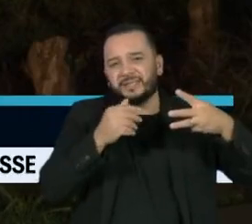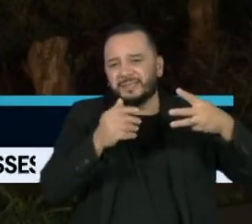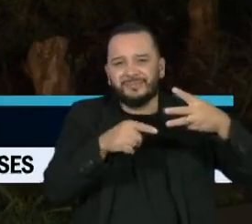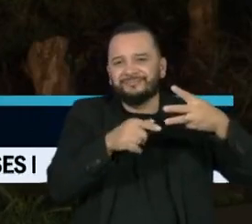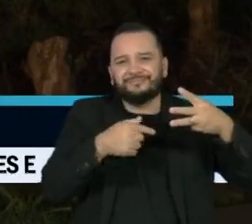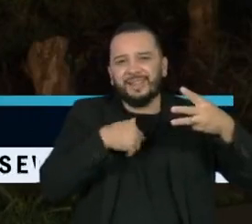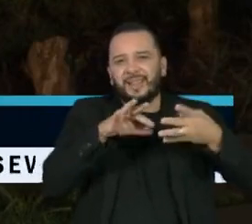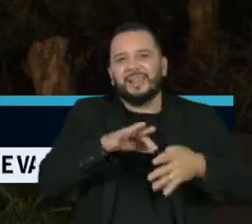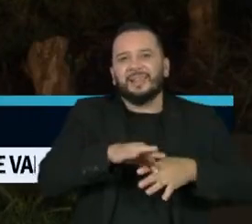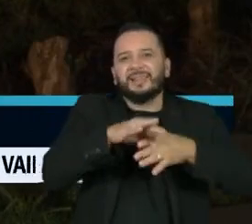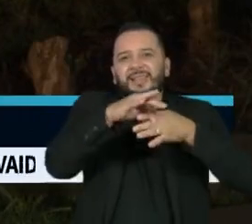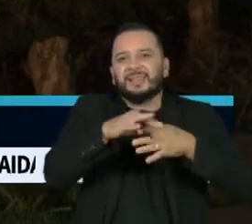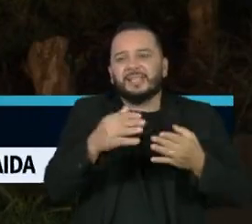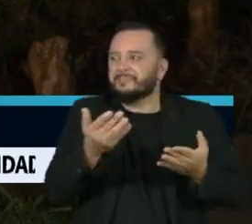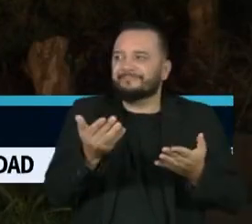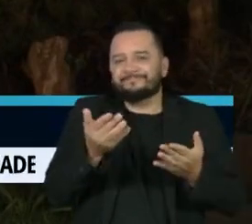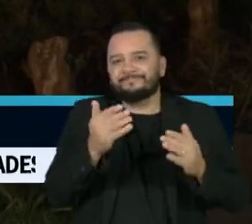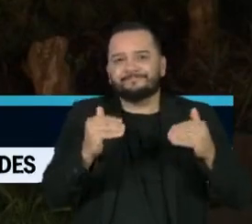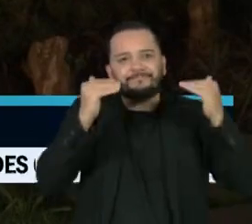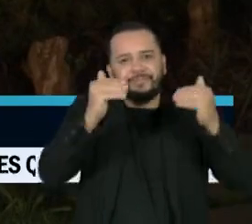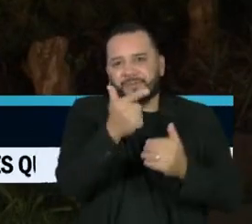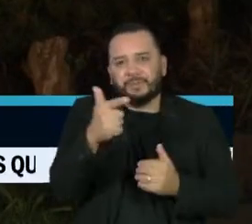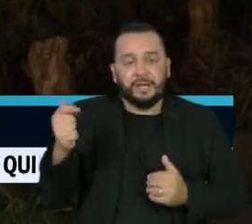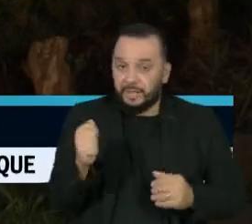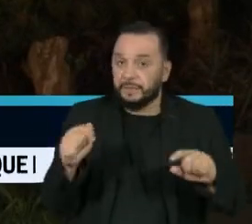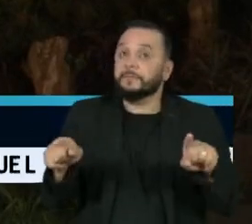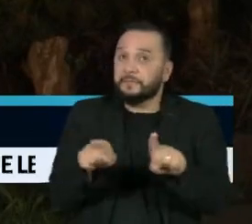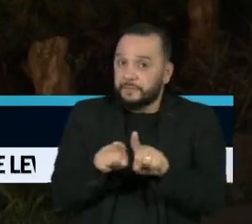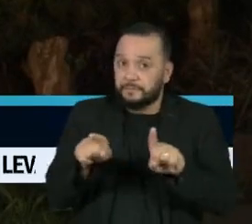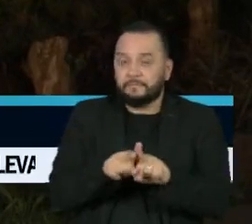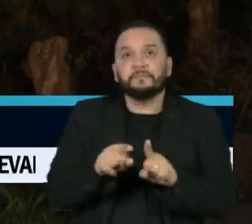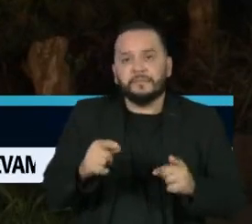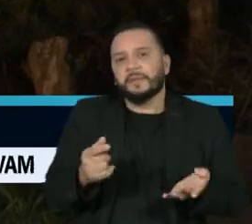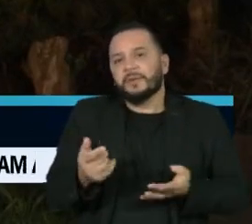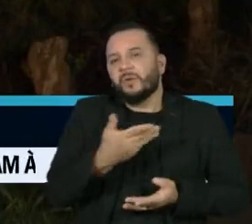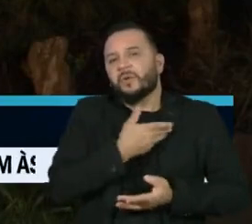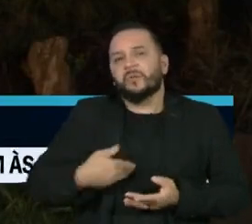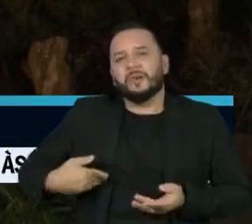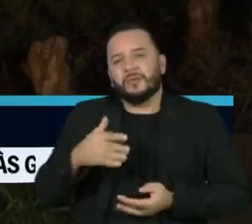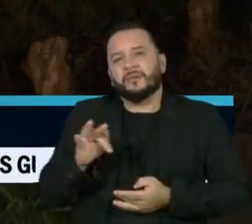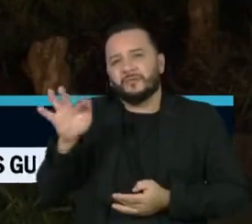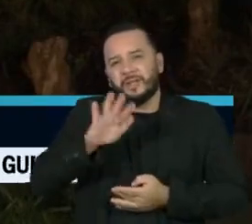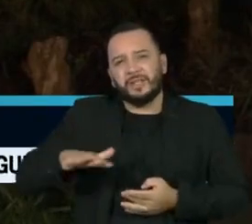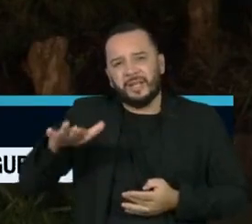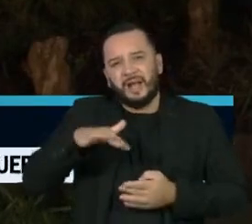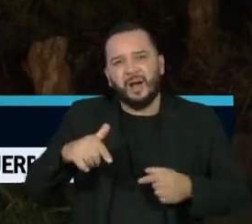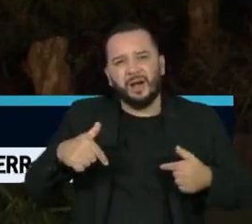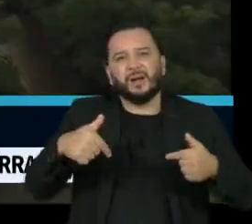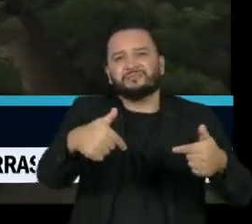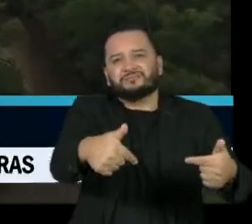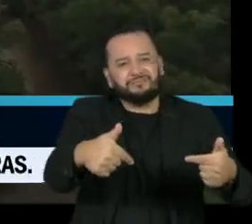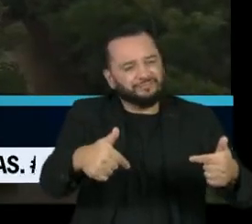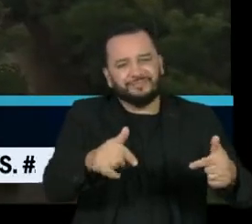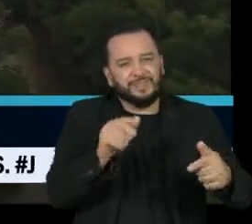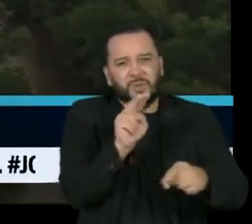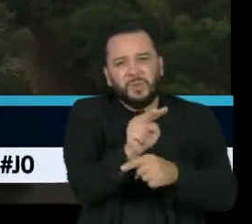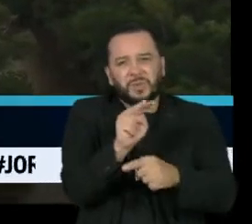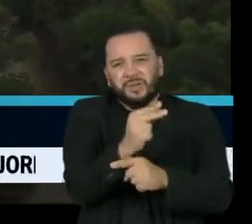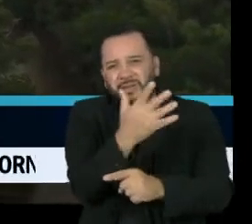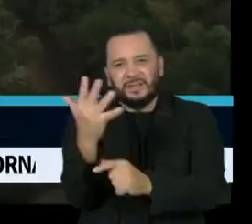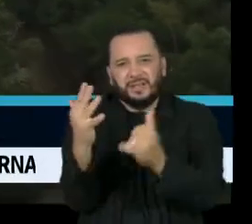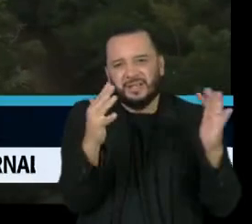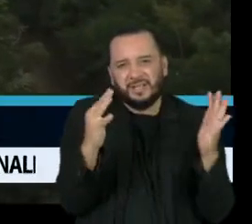articulação em defesa da floresta, em contraposição à omissão do governo federal nas questões ambientais. O